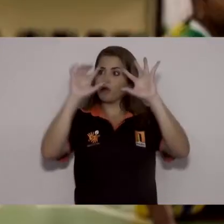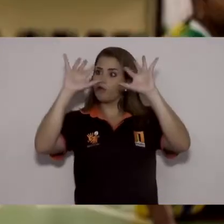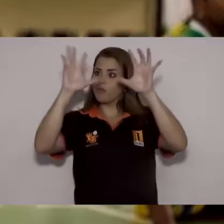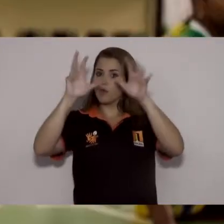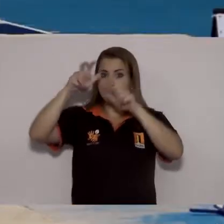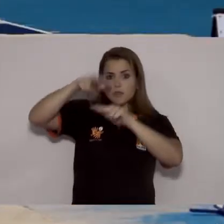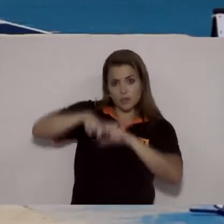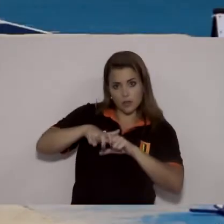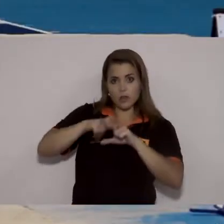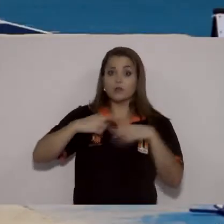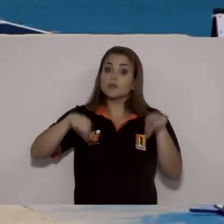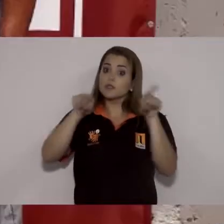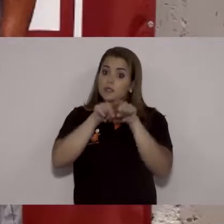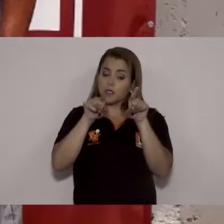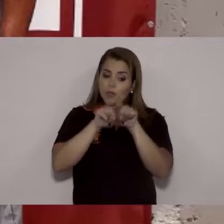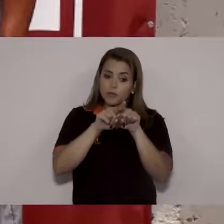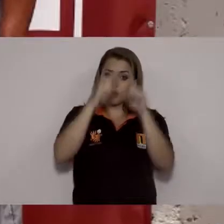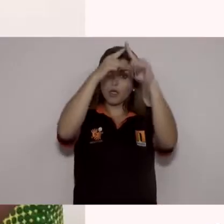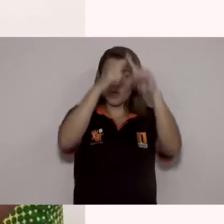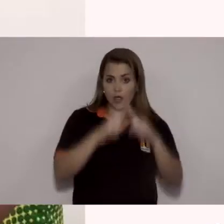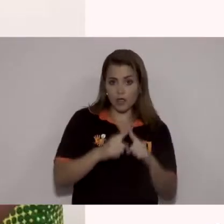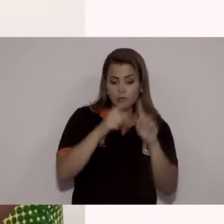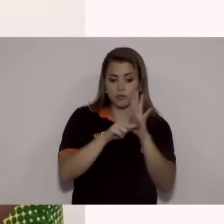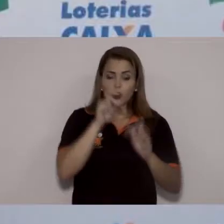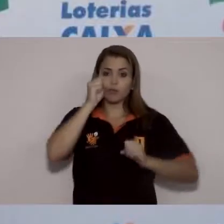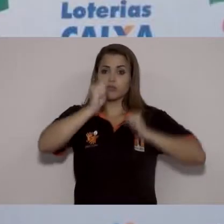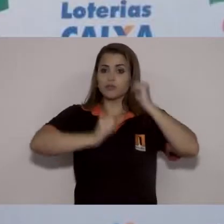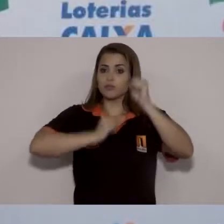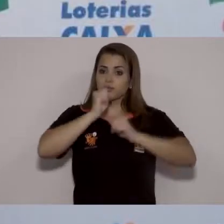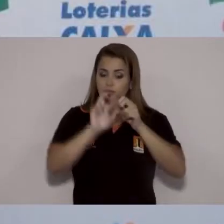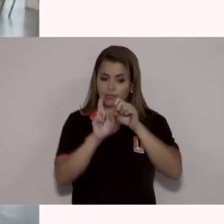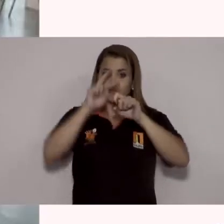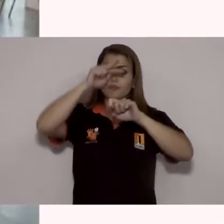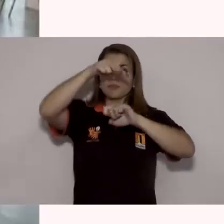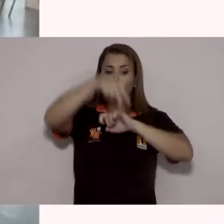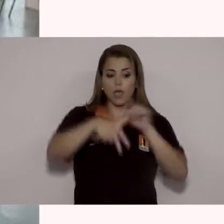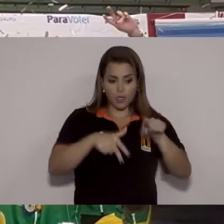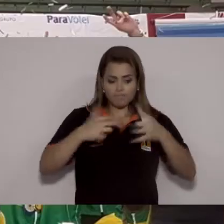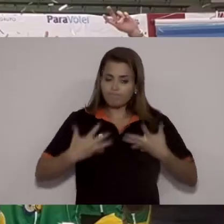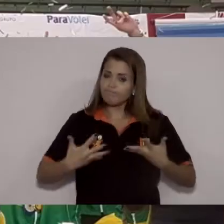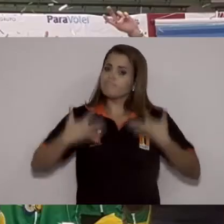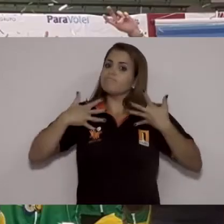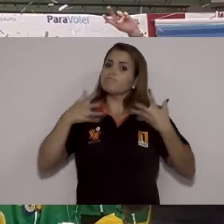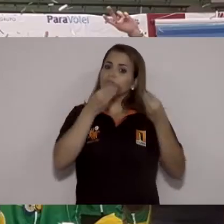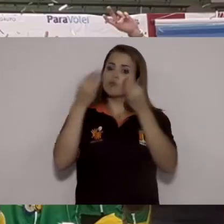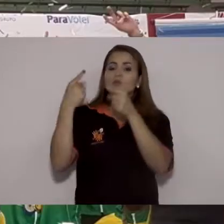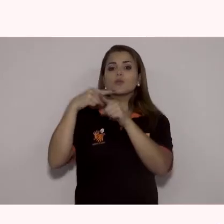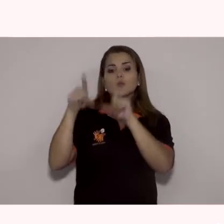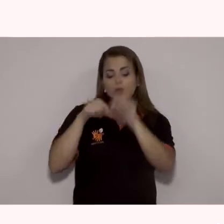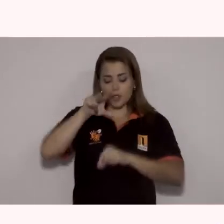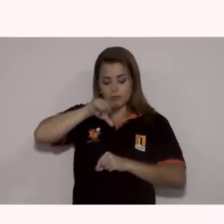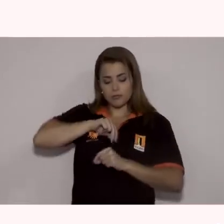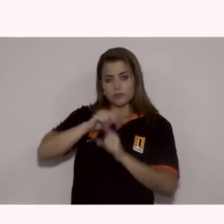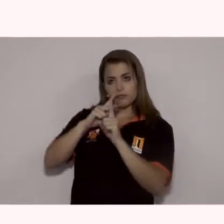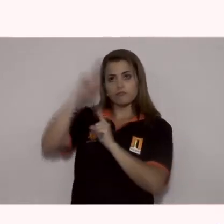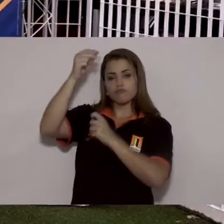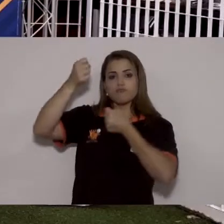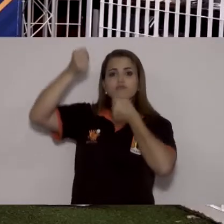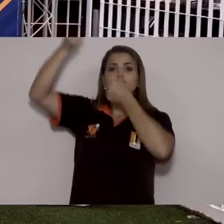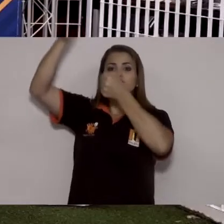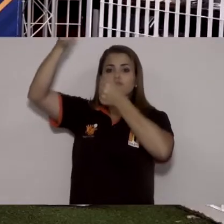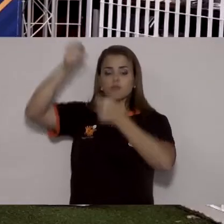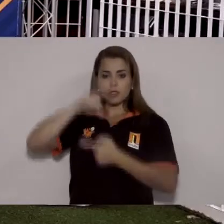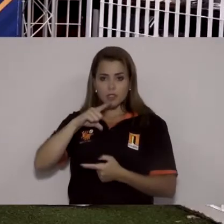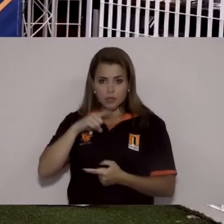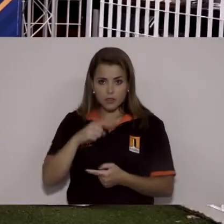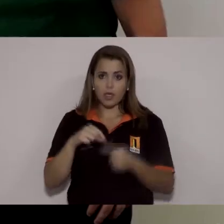nossos para-atletas de atletismo e tiro esportivo têm nos dado muito orgulho com suas conquistas e seus pódios. Nós também fazemos